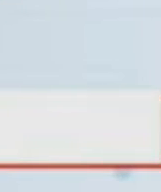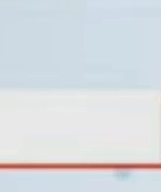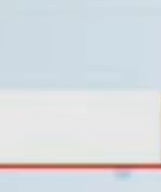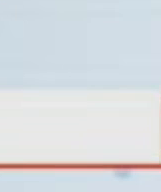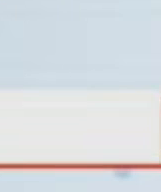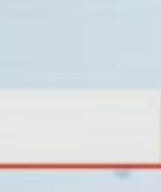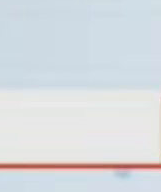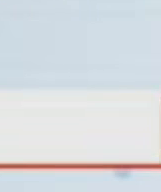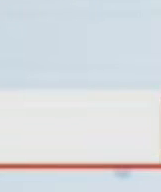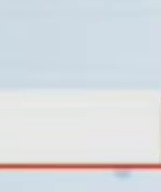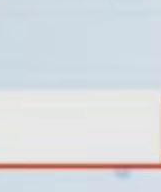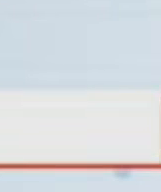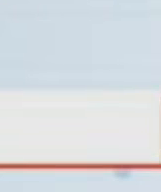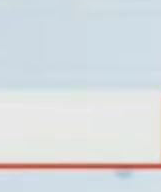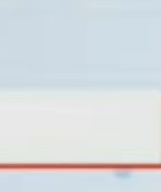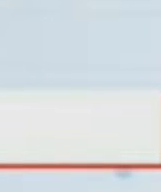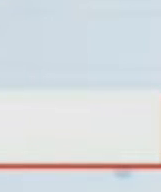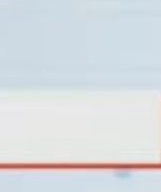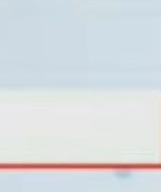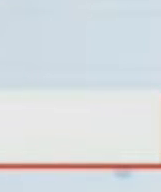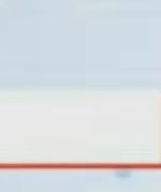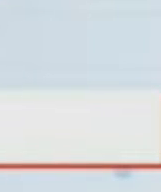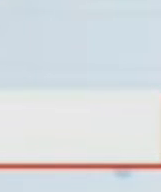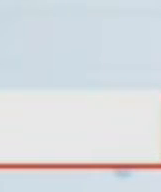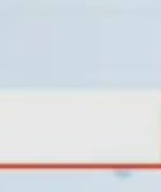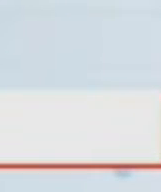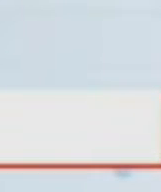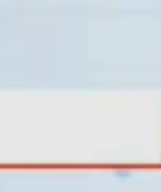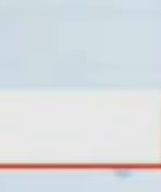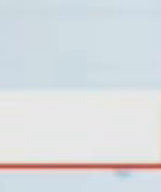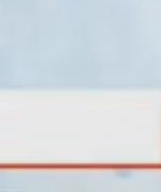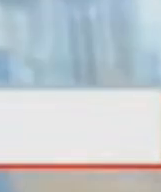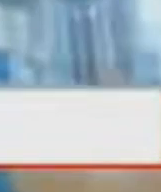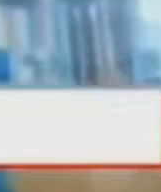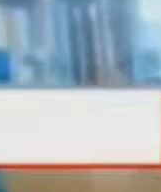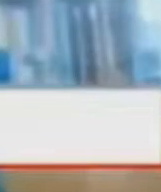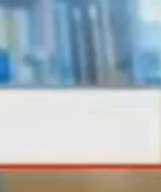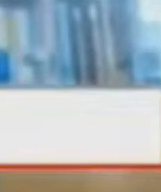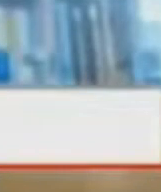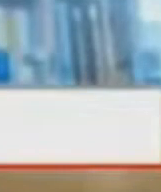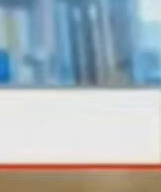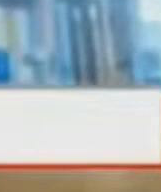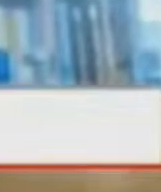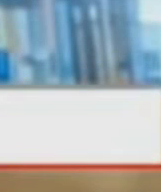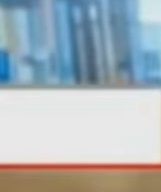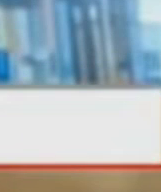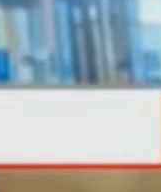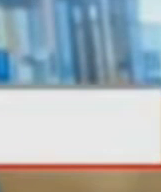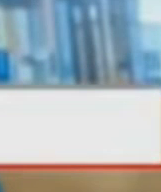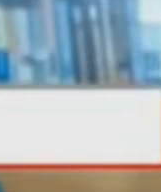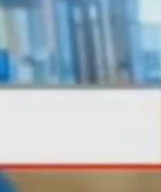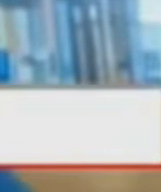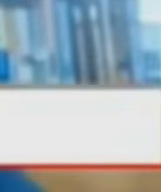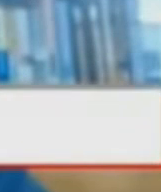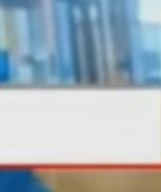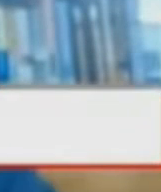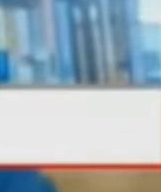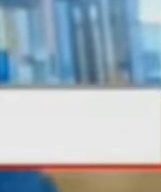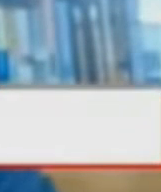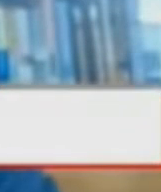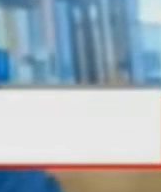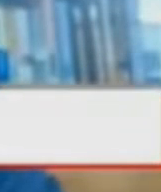trabalho mais bonito que tem aí publicado, pré-publicado, que está no pré-print, chama, é um trabalho que foi feito na